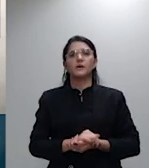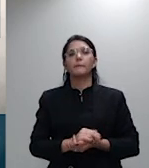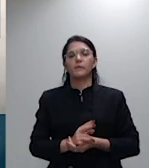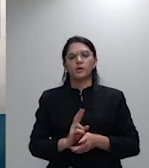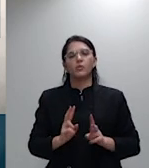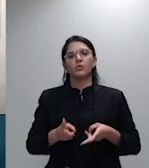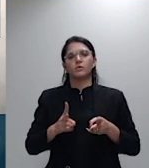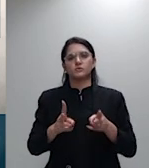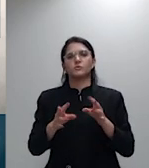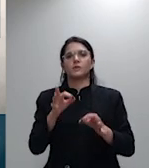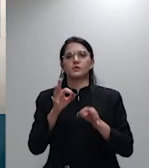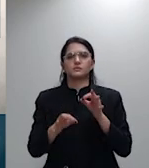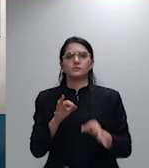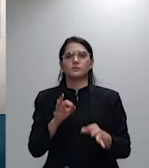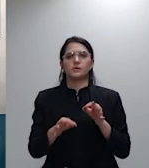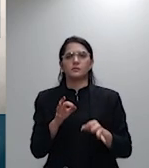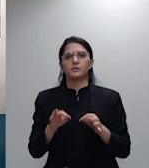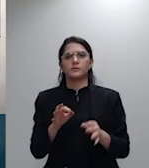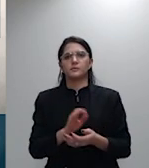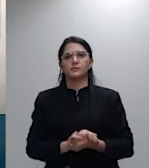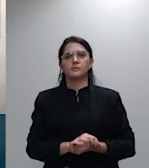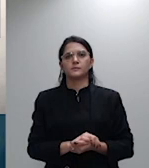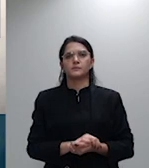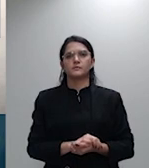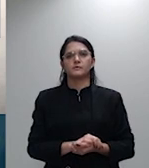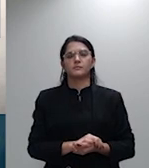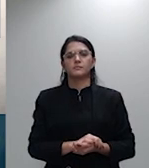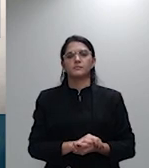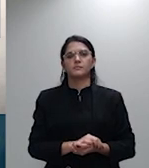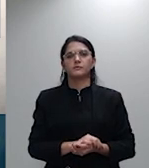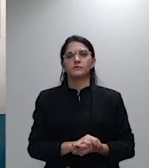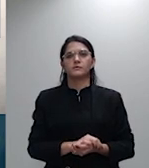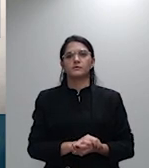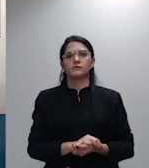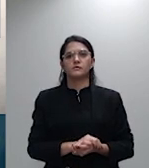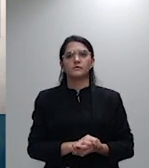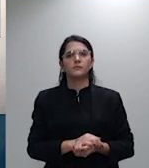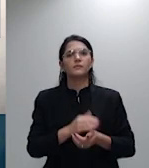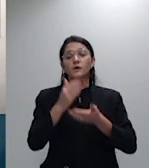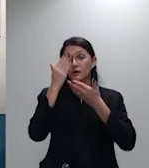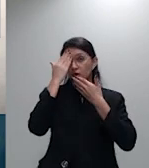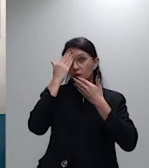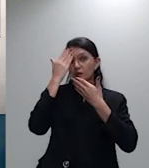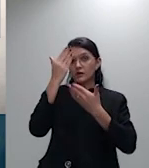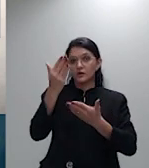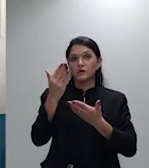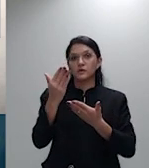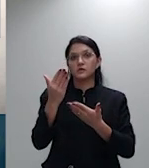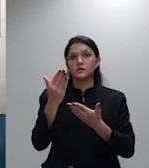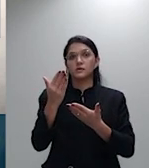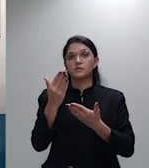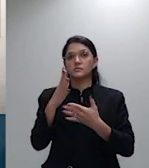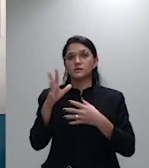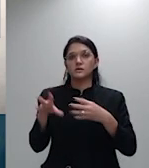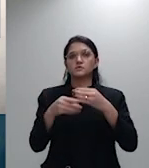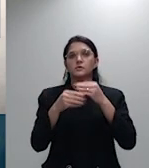Isabel agradeço agradeço vossa excelência e chama julgamento a ação recisória 5